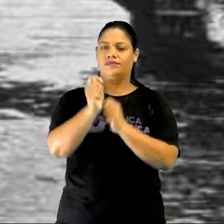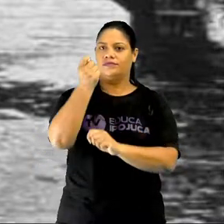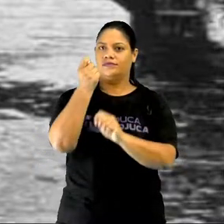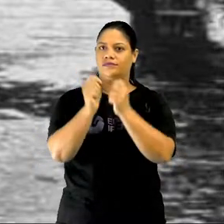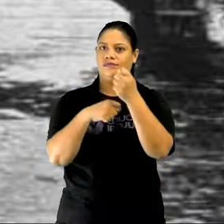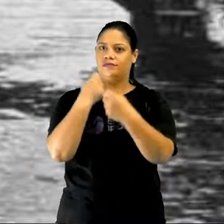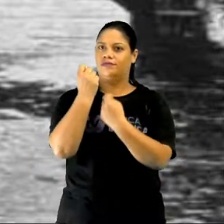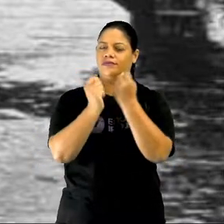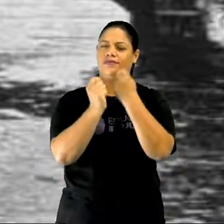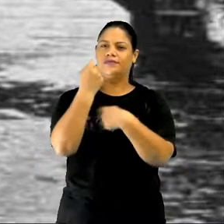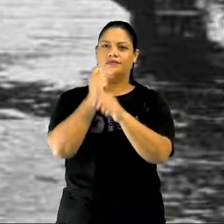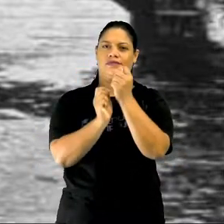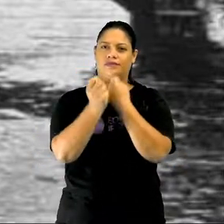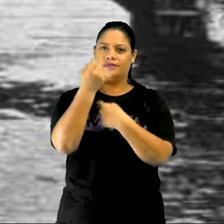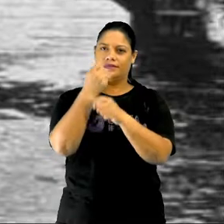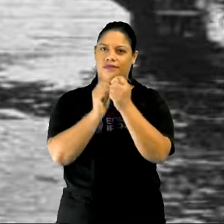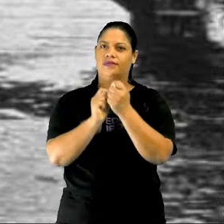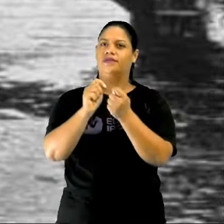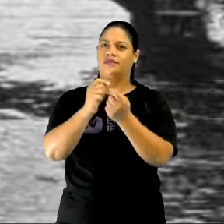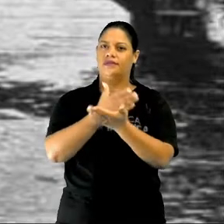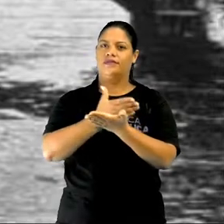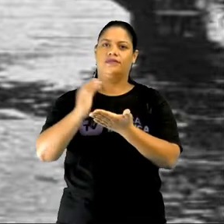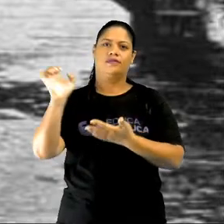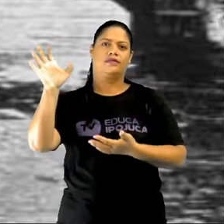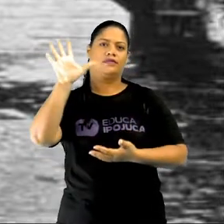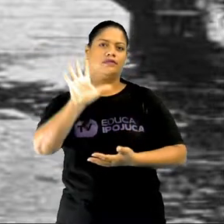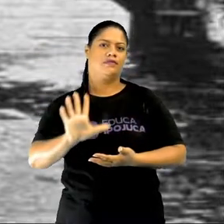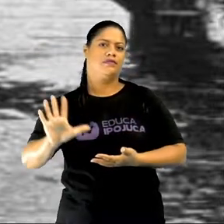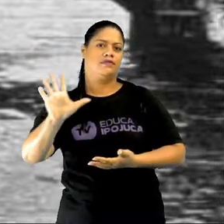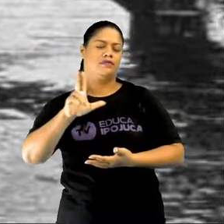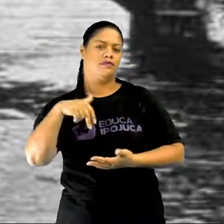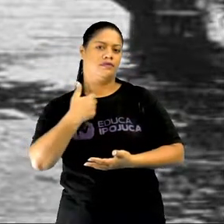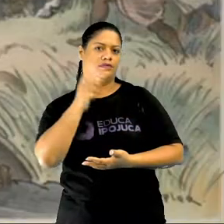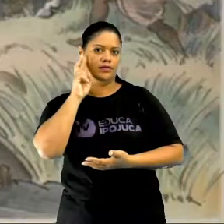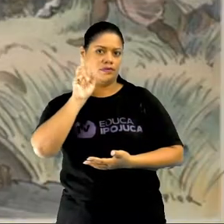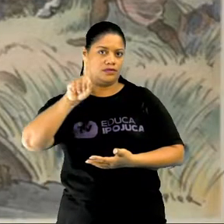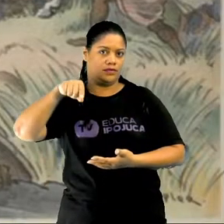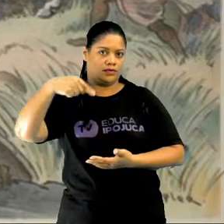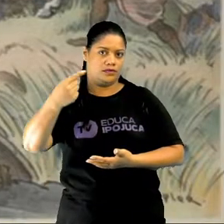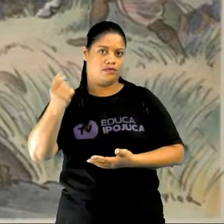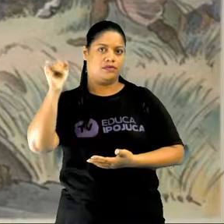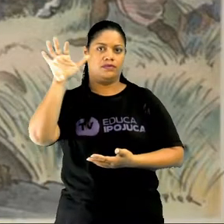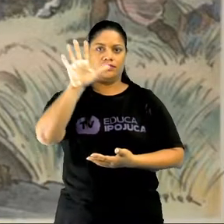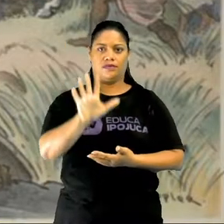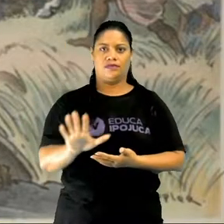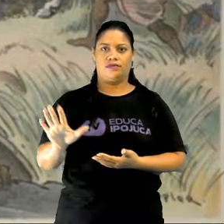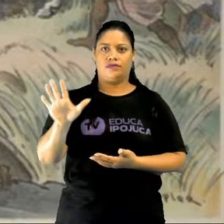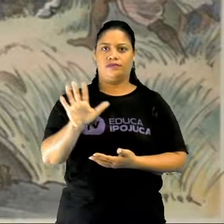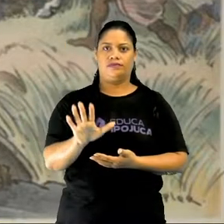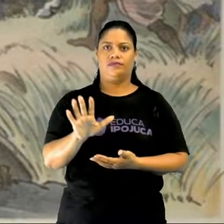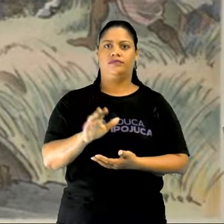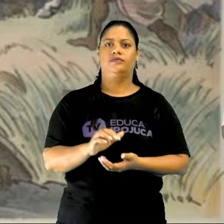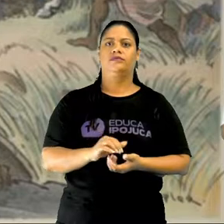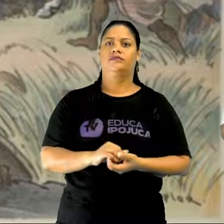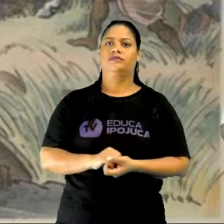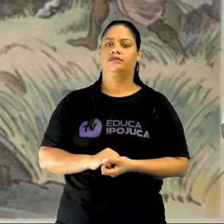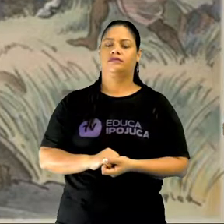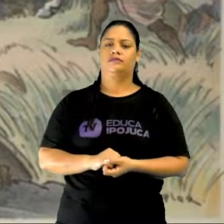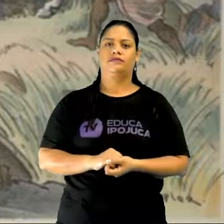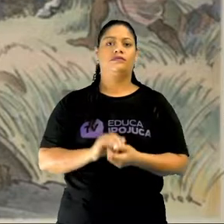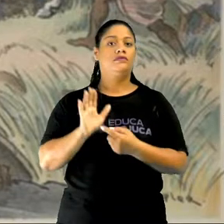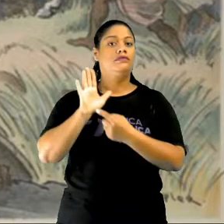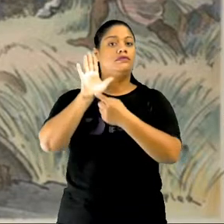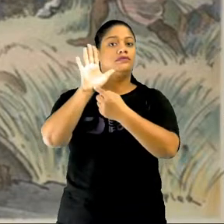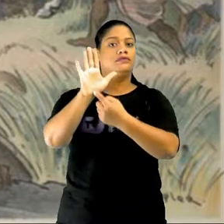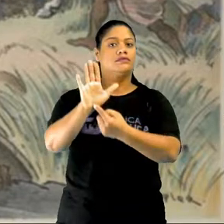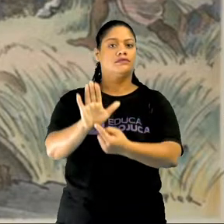continente europeu e também na imagem que a gente vai ver a seguir, nessa imagem aqui, a gente mostra